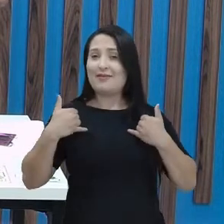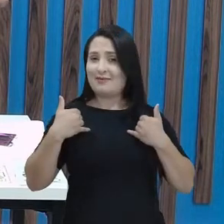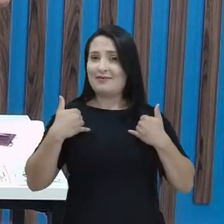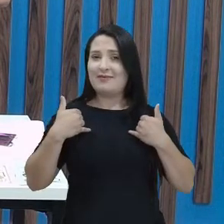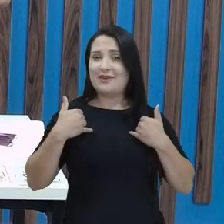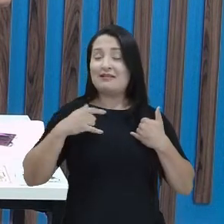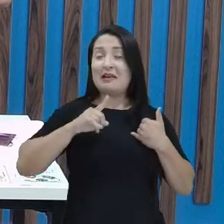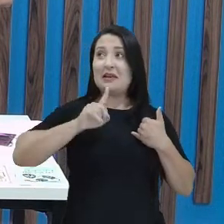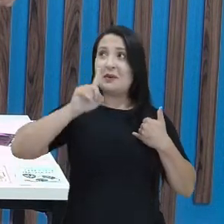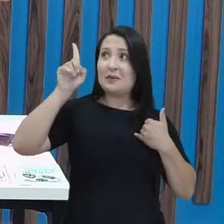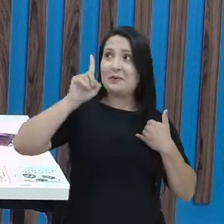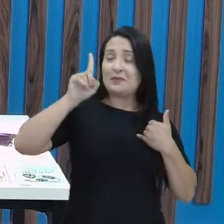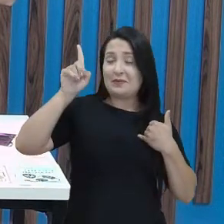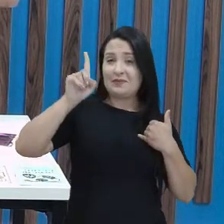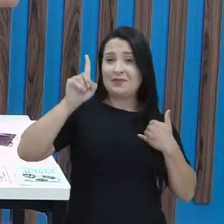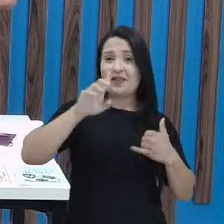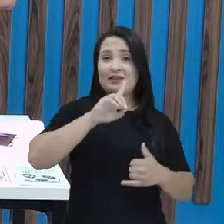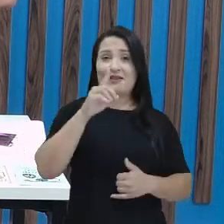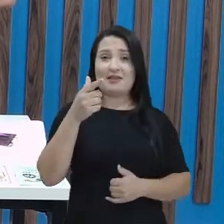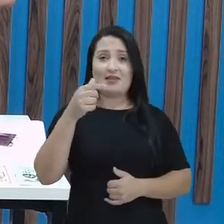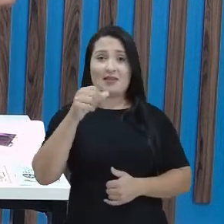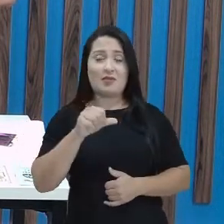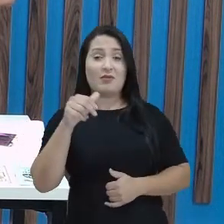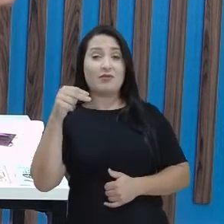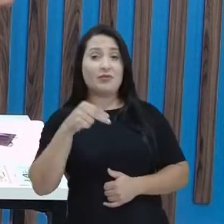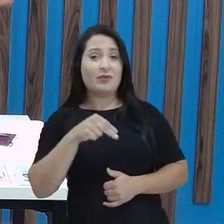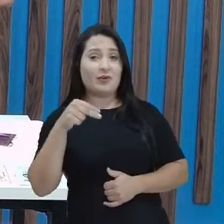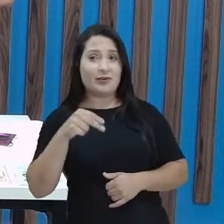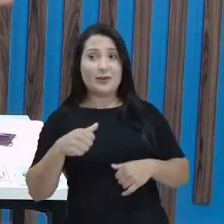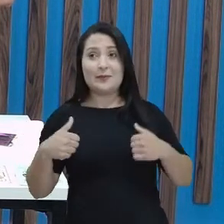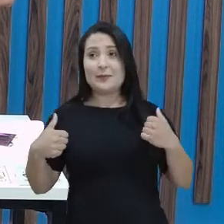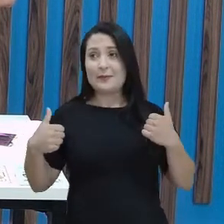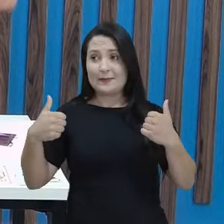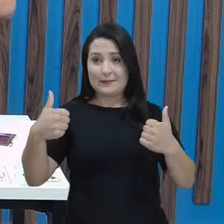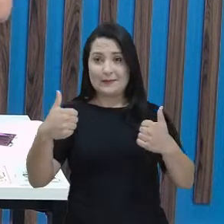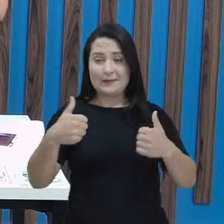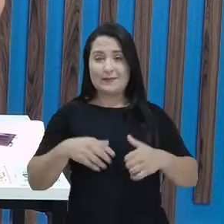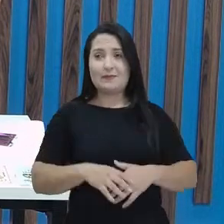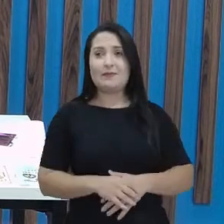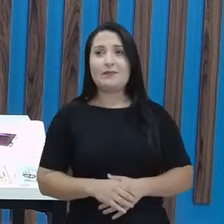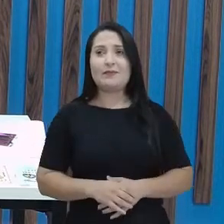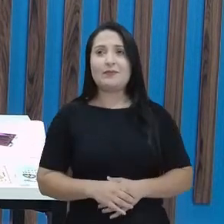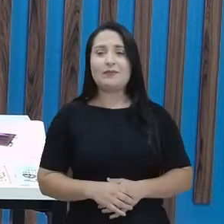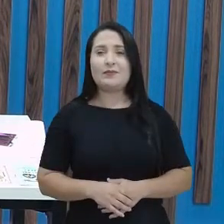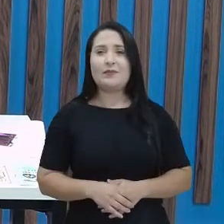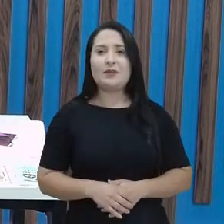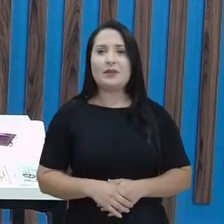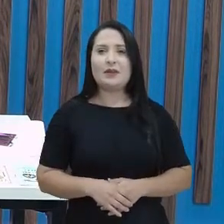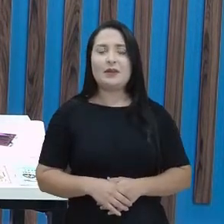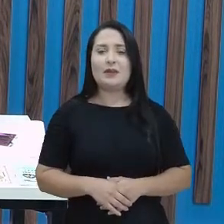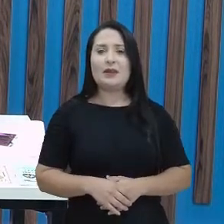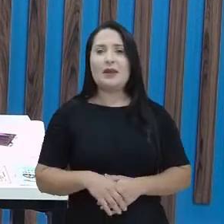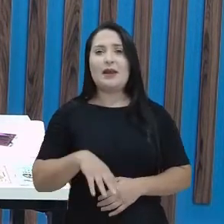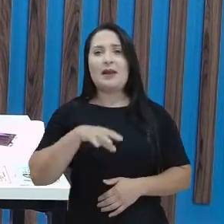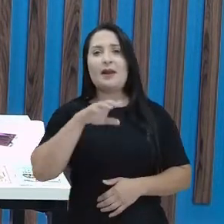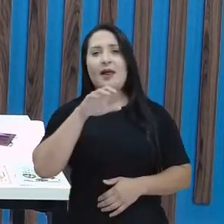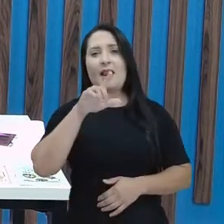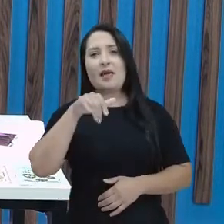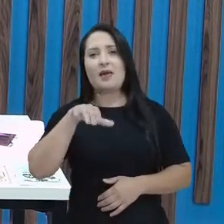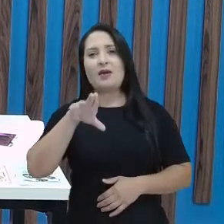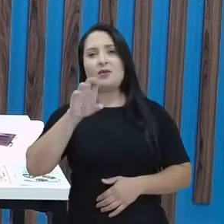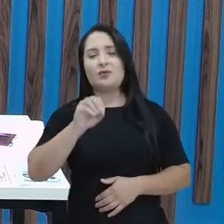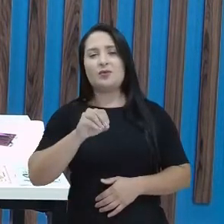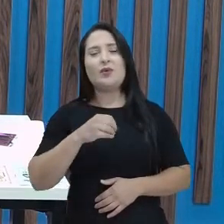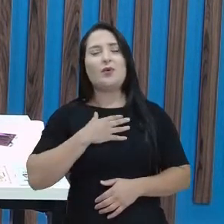Leandro Gomes de Barros, dia 19 de novembro. Tá bom, gente? Leandro Gomes de Barros gostava